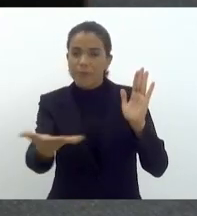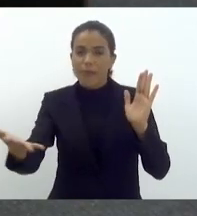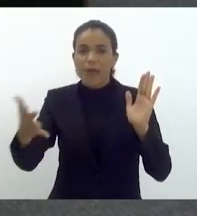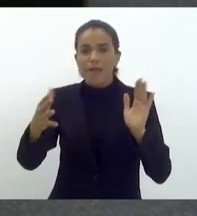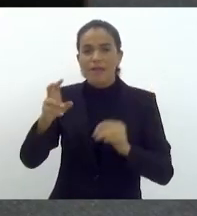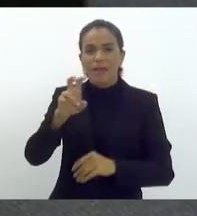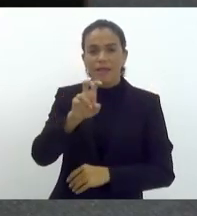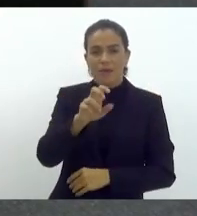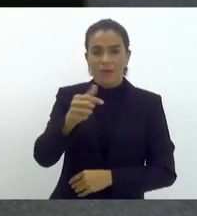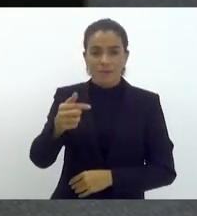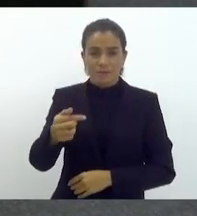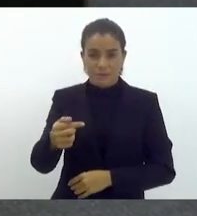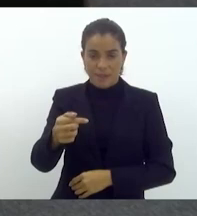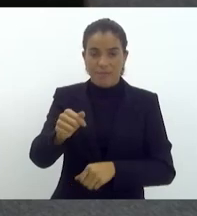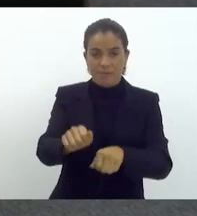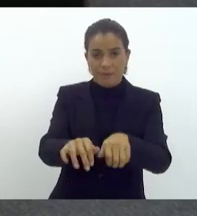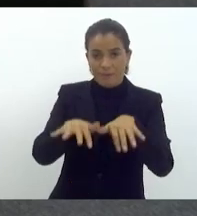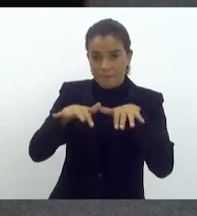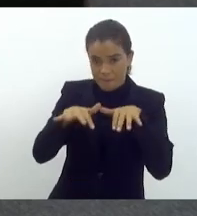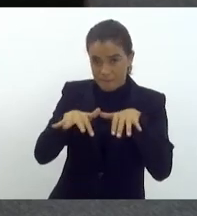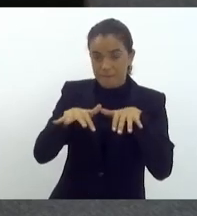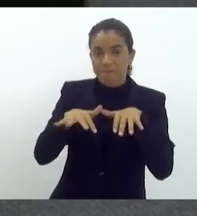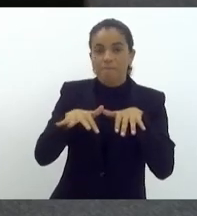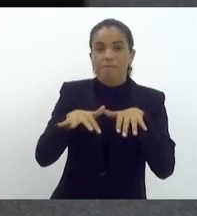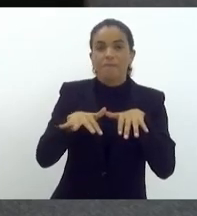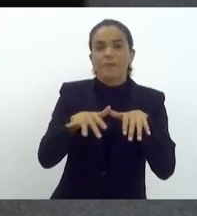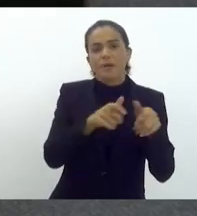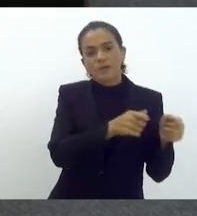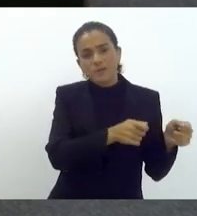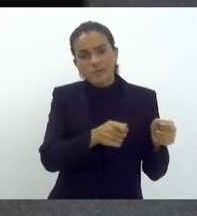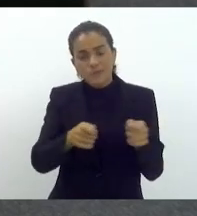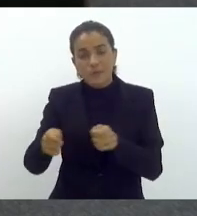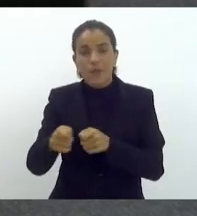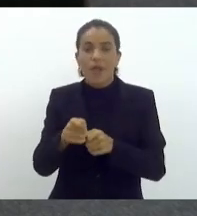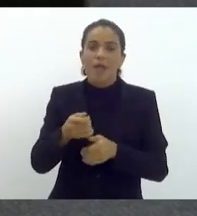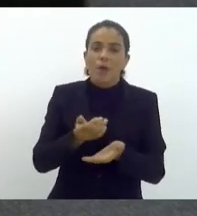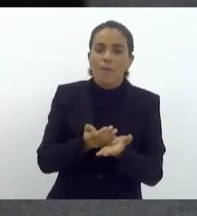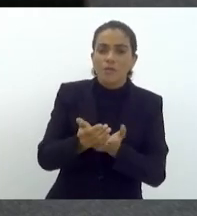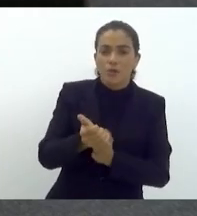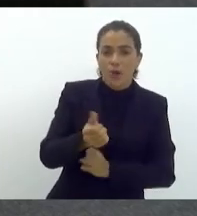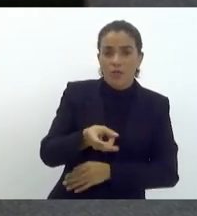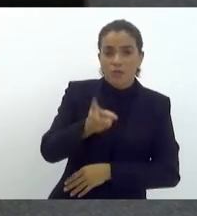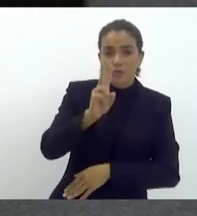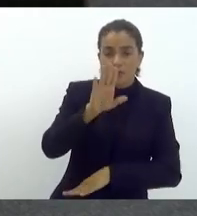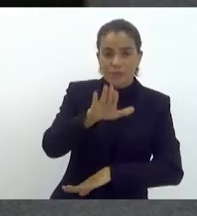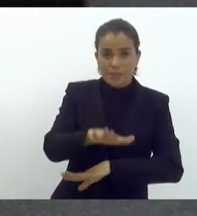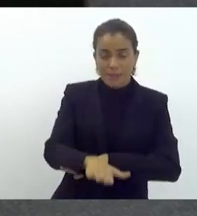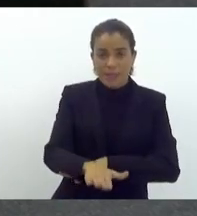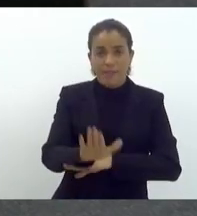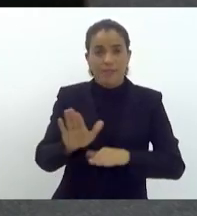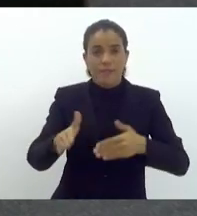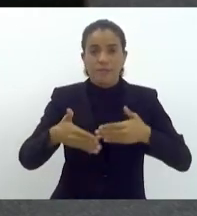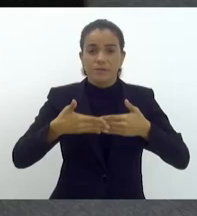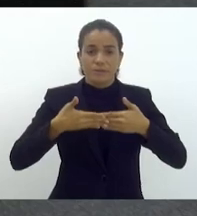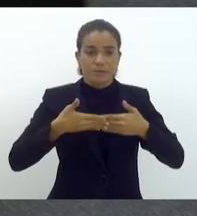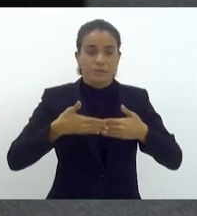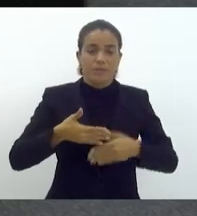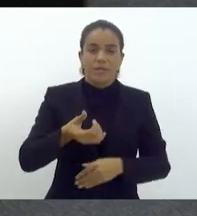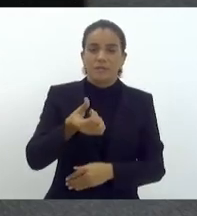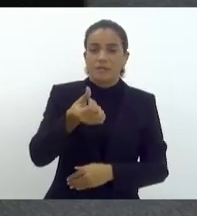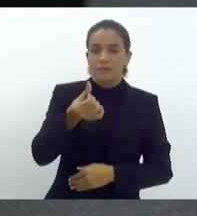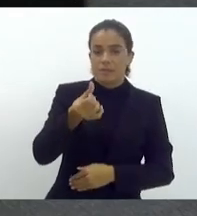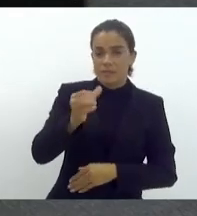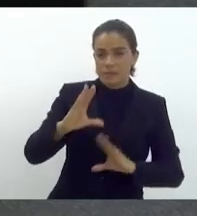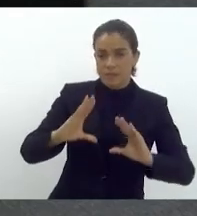57ª sessão ordinária que é iniciada às 14 horas, encerrou-se às 18